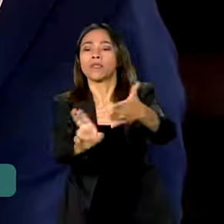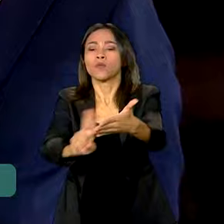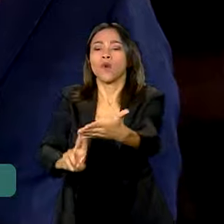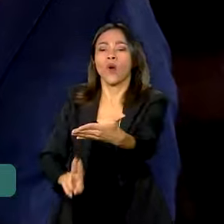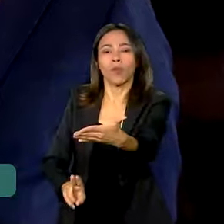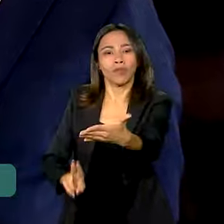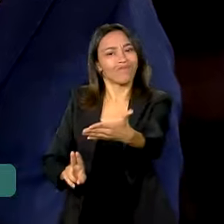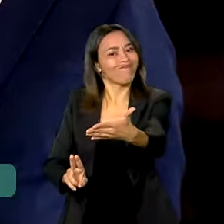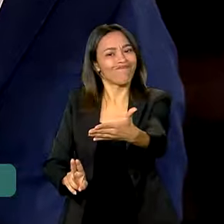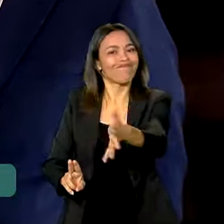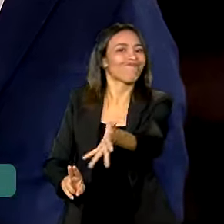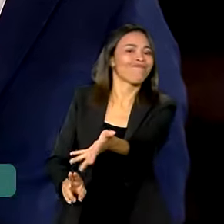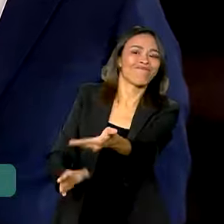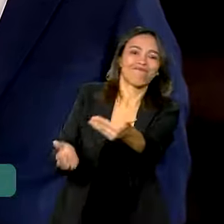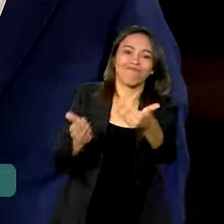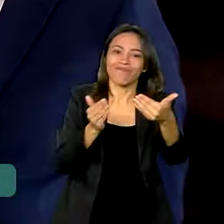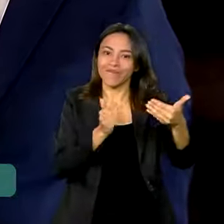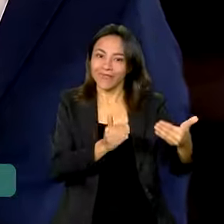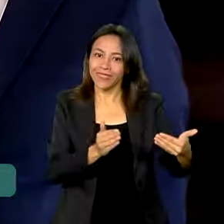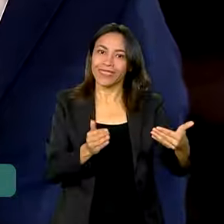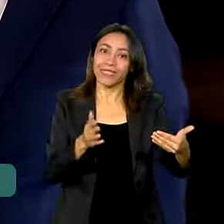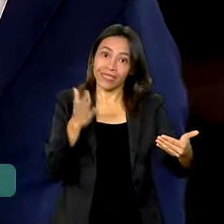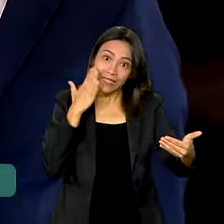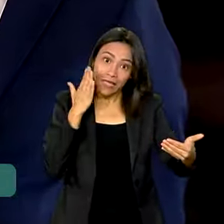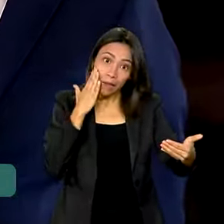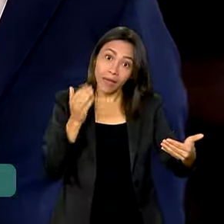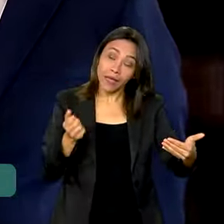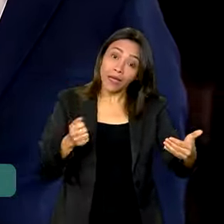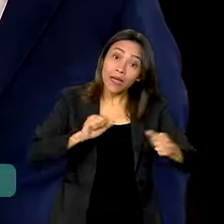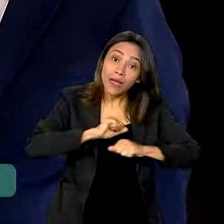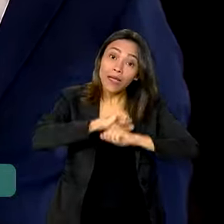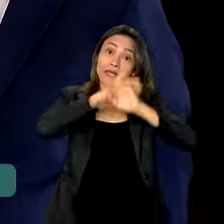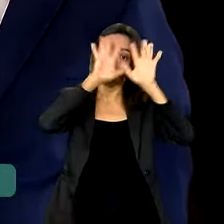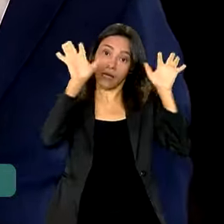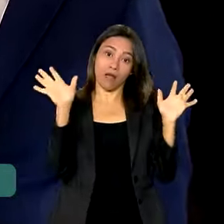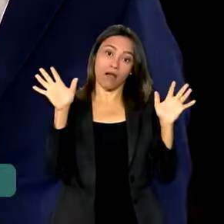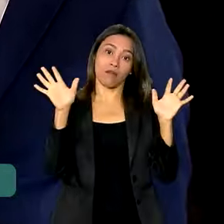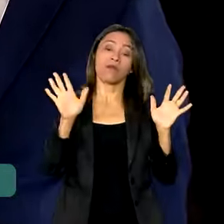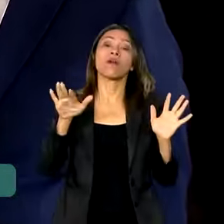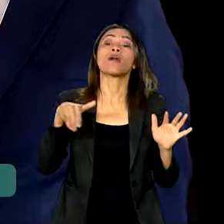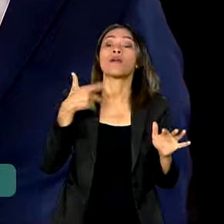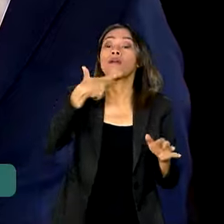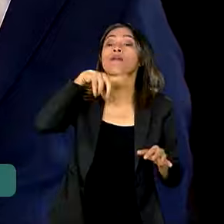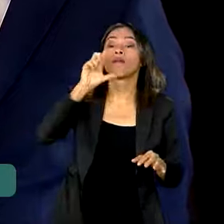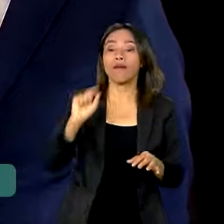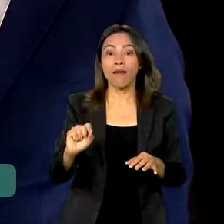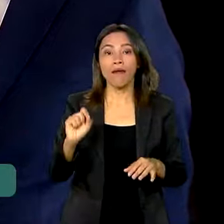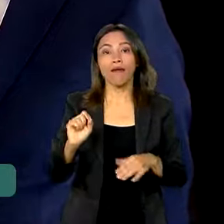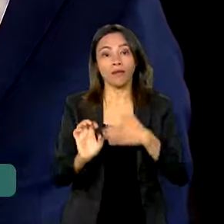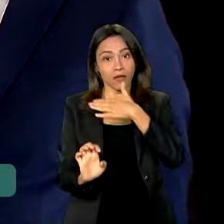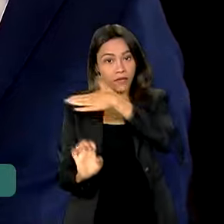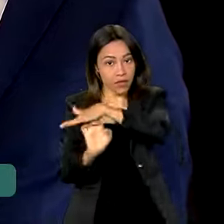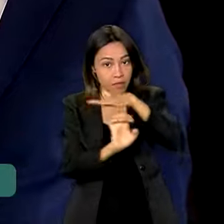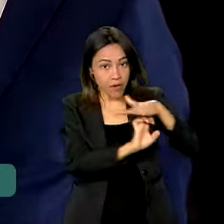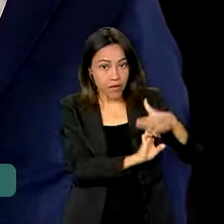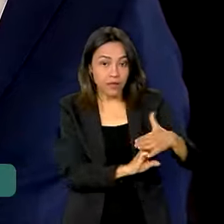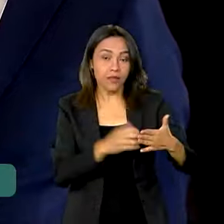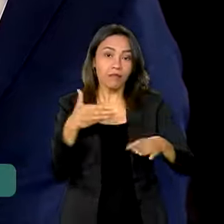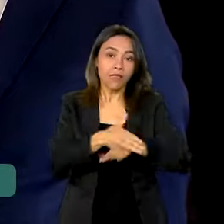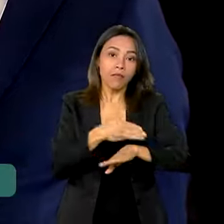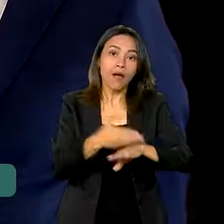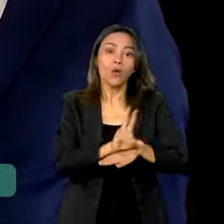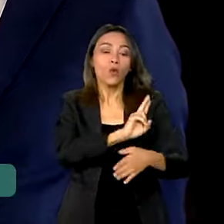Nós queremos ver mecanismos aí que a gente possa dizer com clareza. As empresas que participaram, que deram lance, que